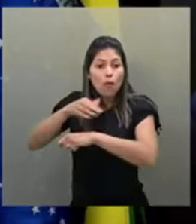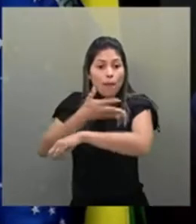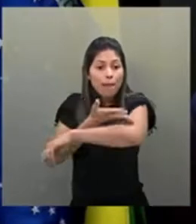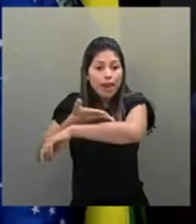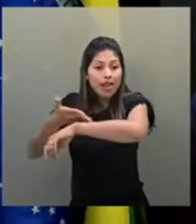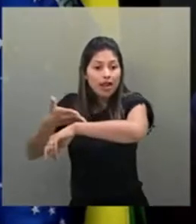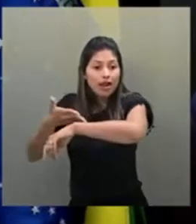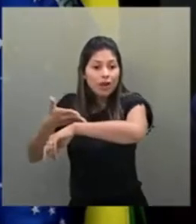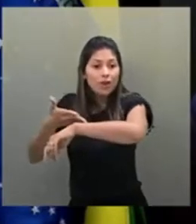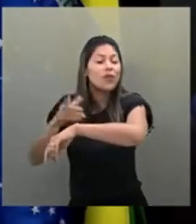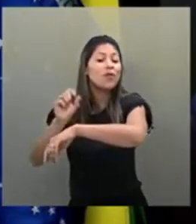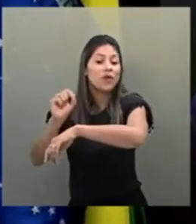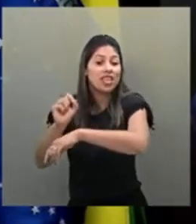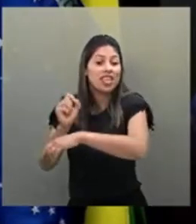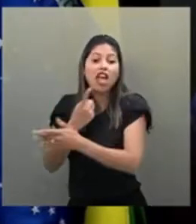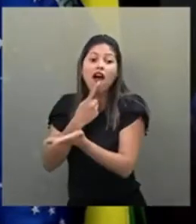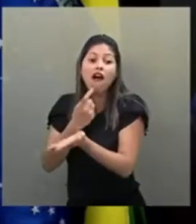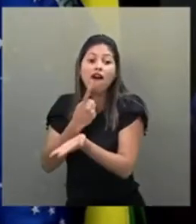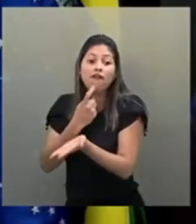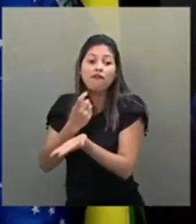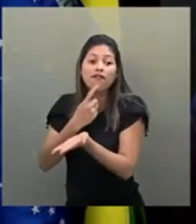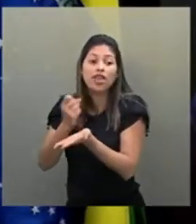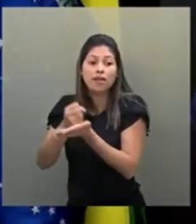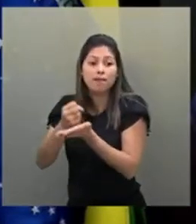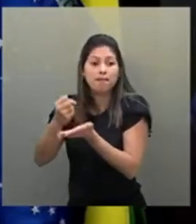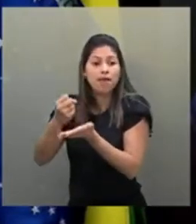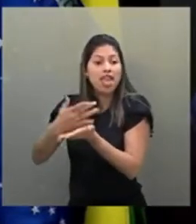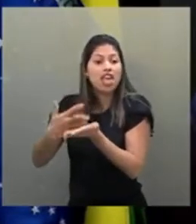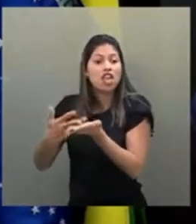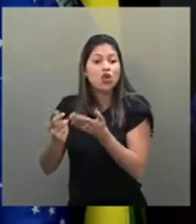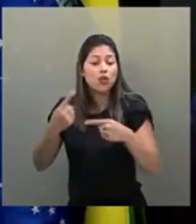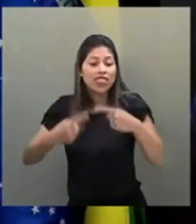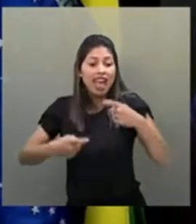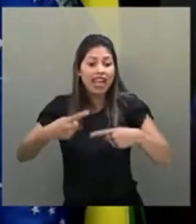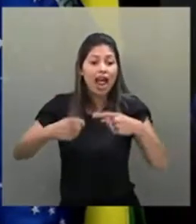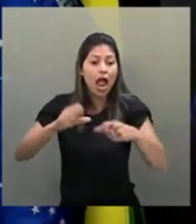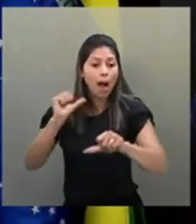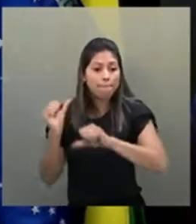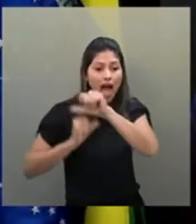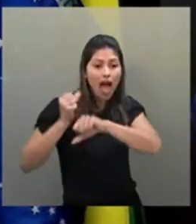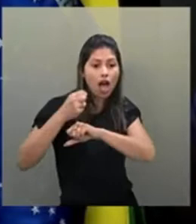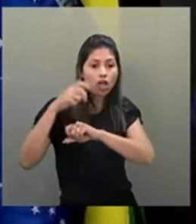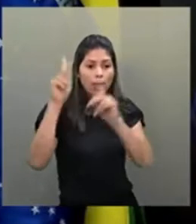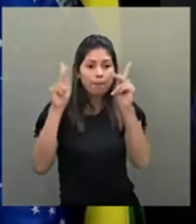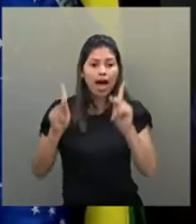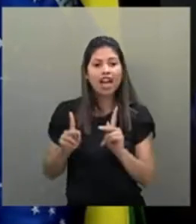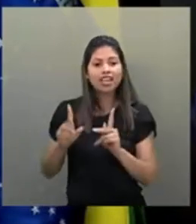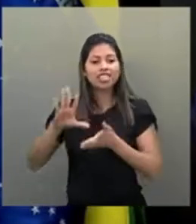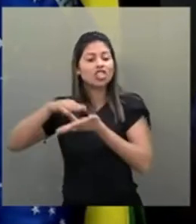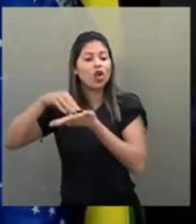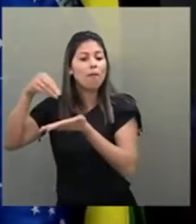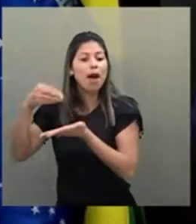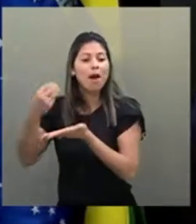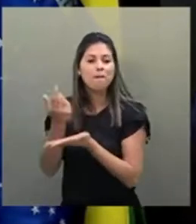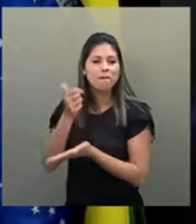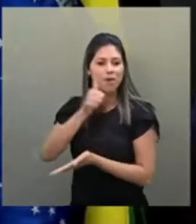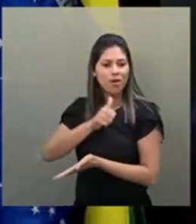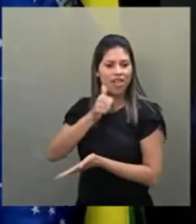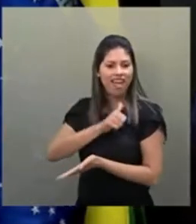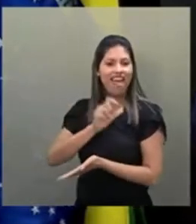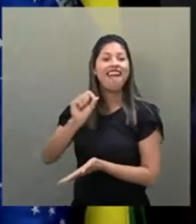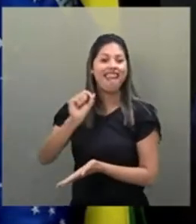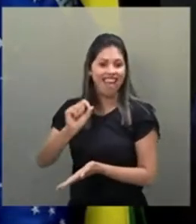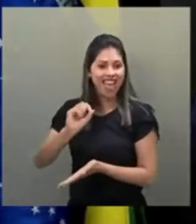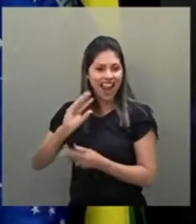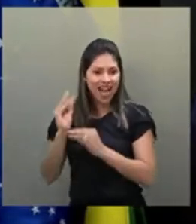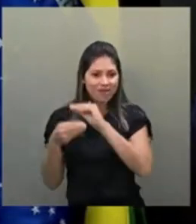O vermelho da guerra e da morte, ele foi mudado com o branco da paz, do lenço de uma mulher. É essa a cor